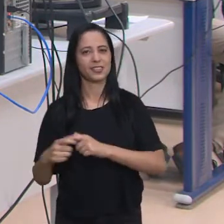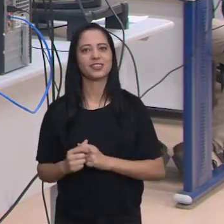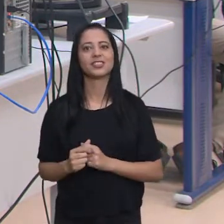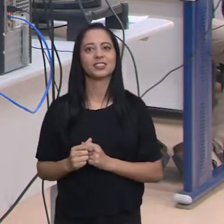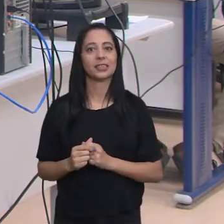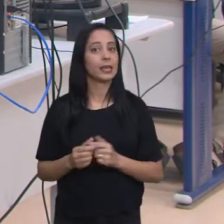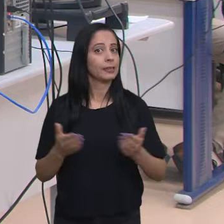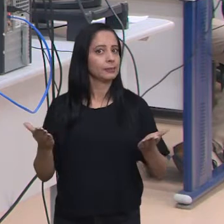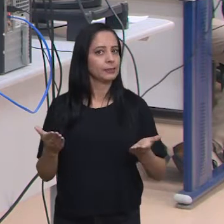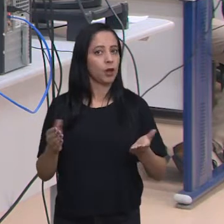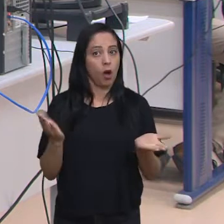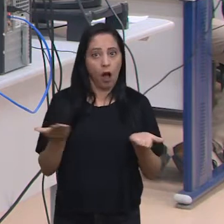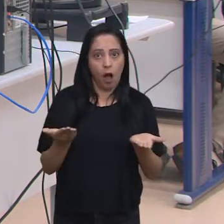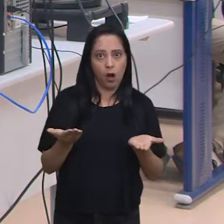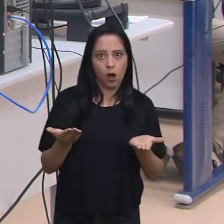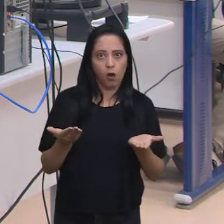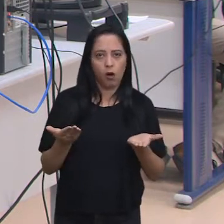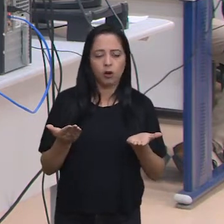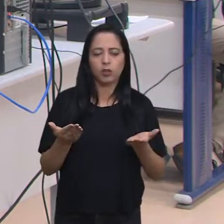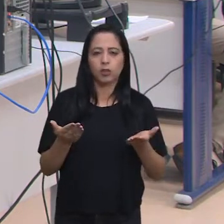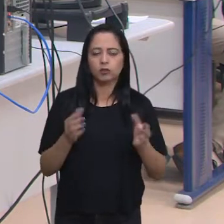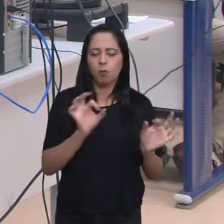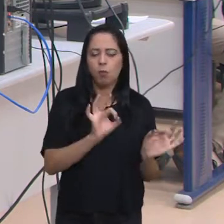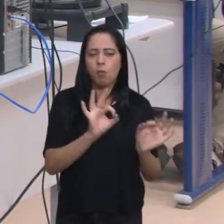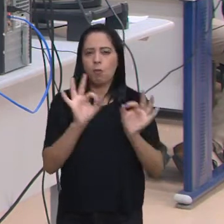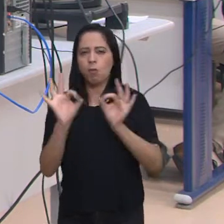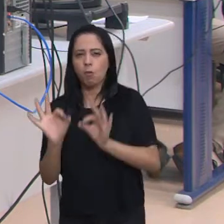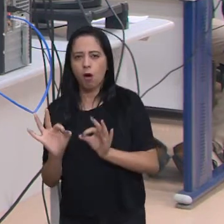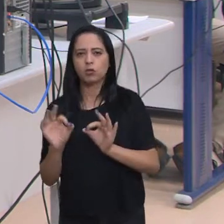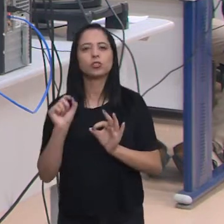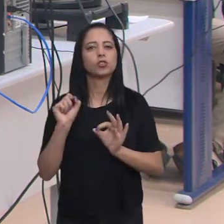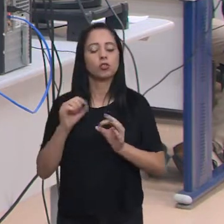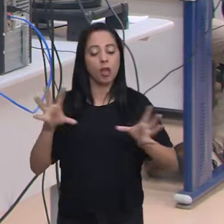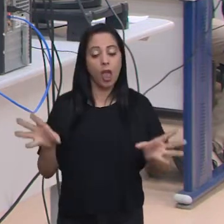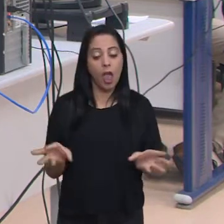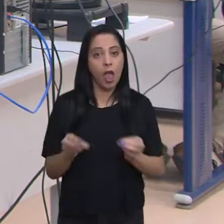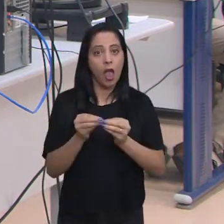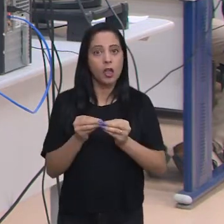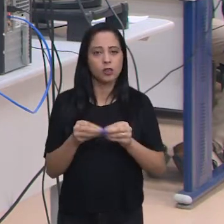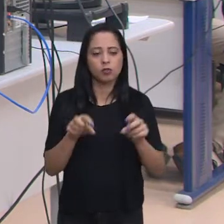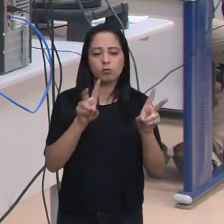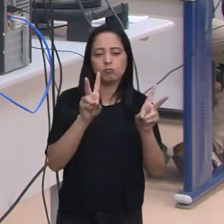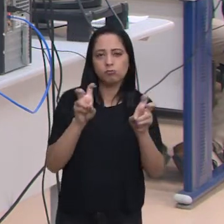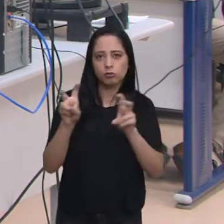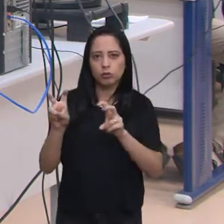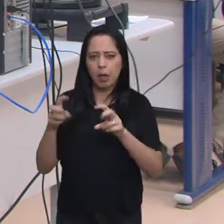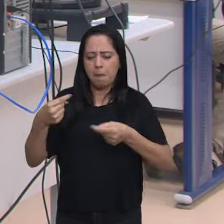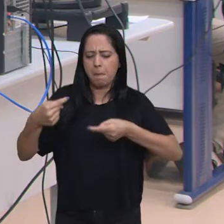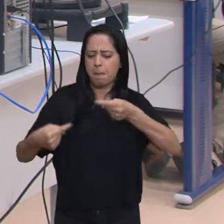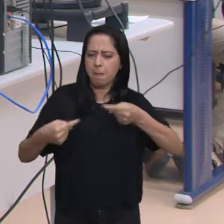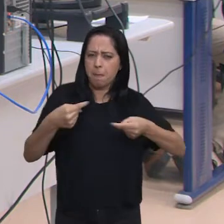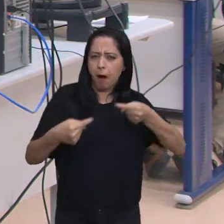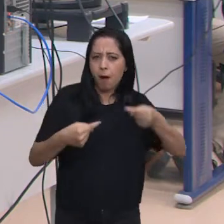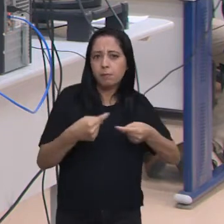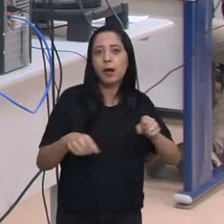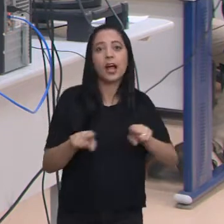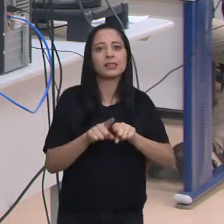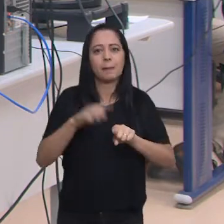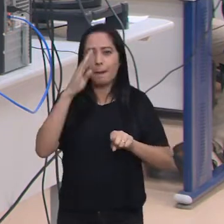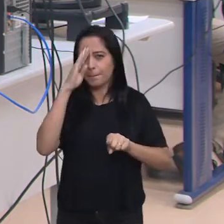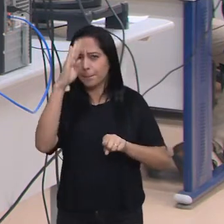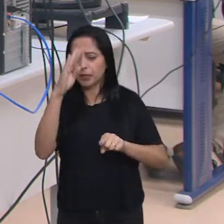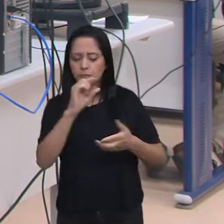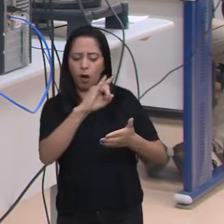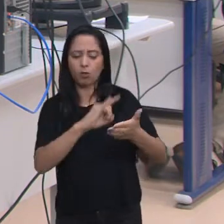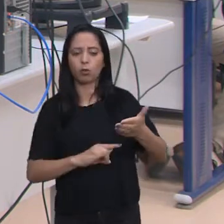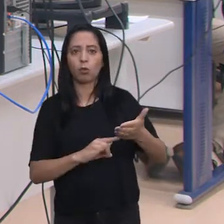Boletim de hoje a gente confere os destaques da última sessão com o resumo dos assuntos que marcaram o pinga-fogo e também os principais